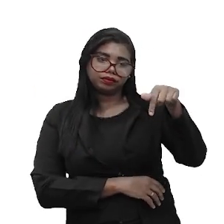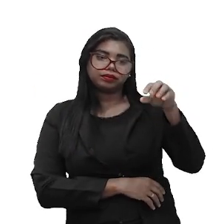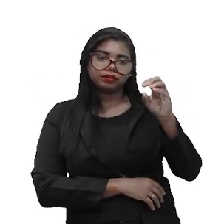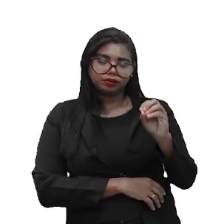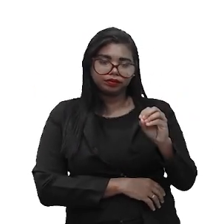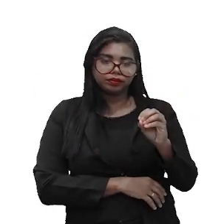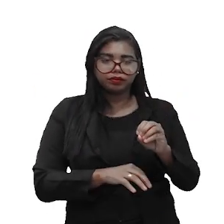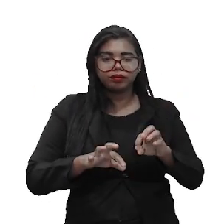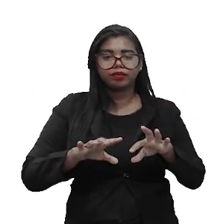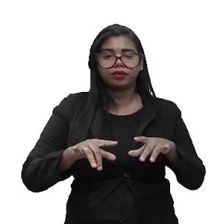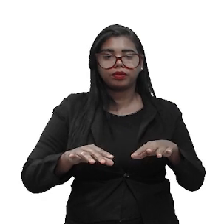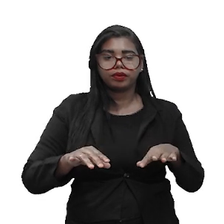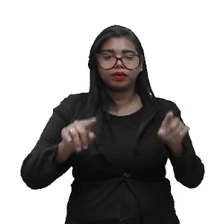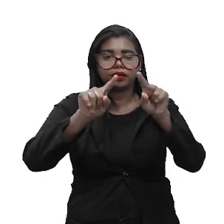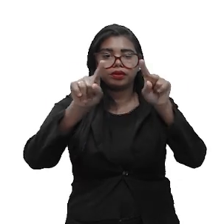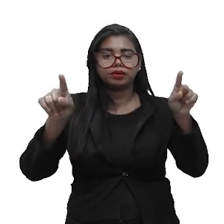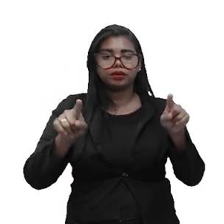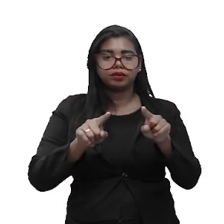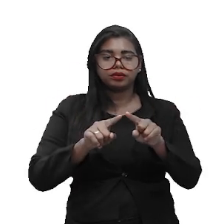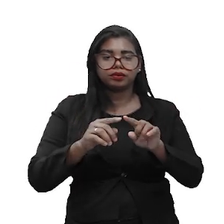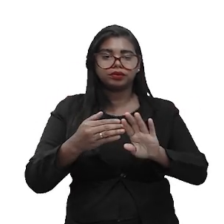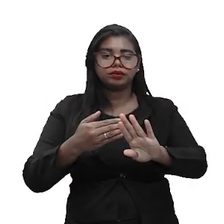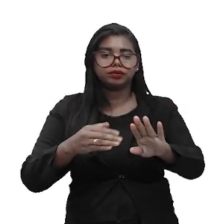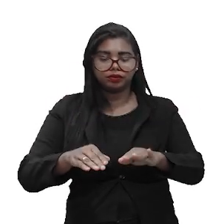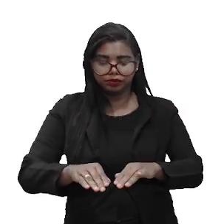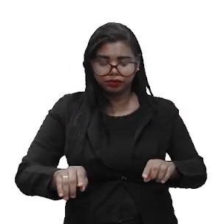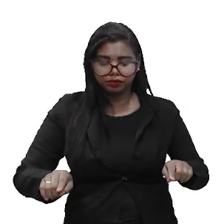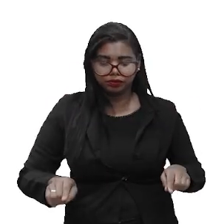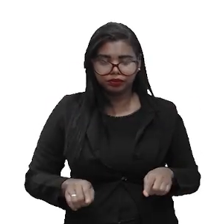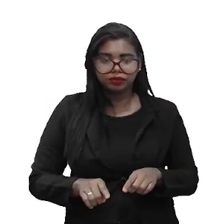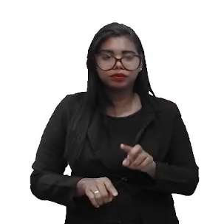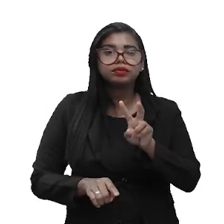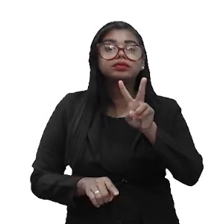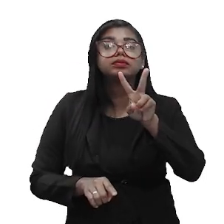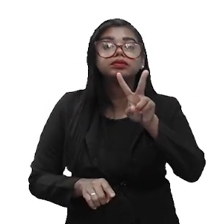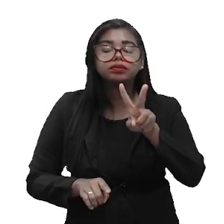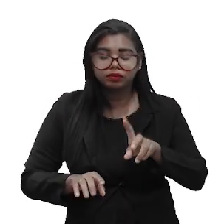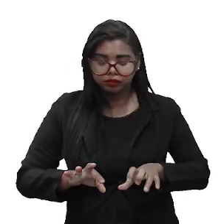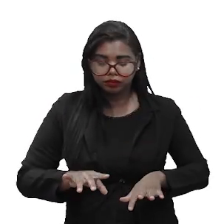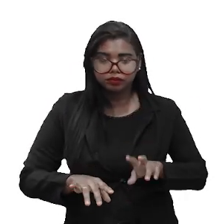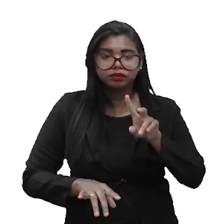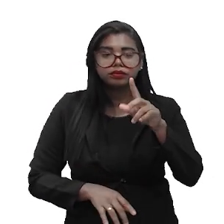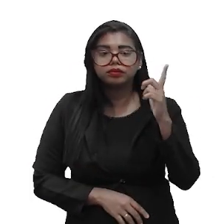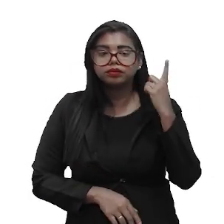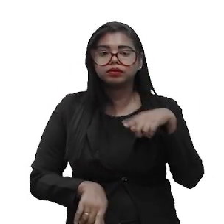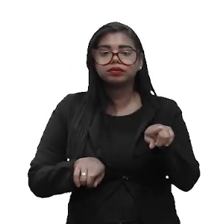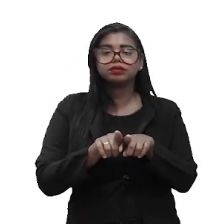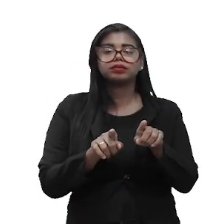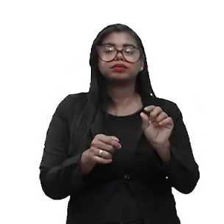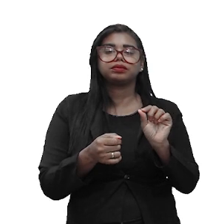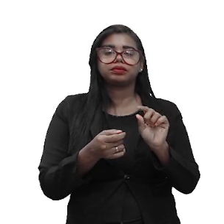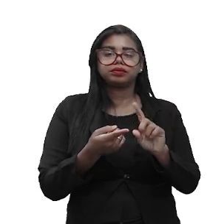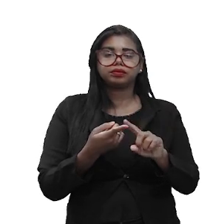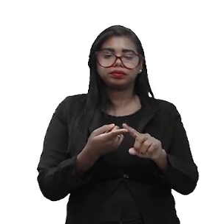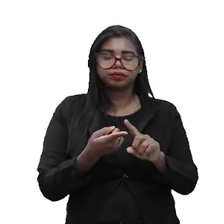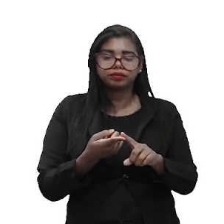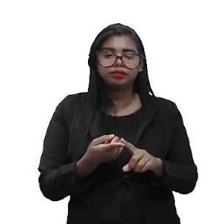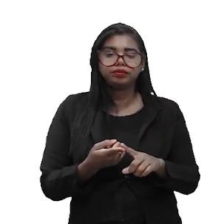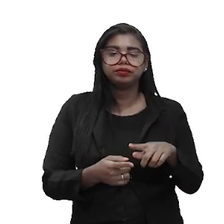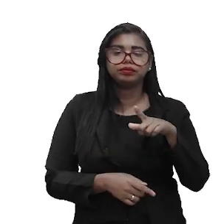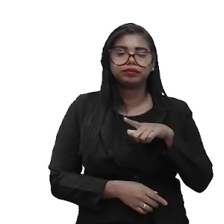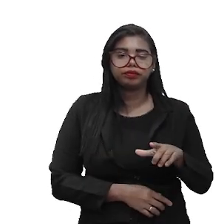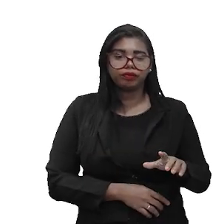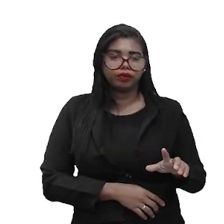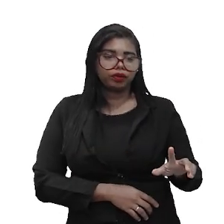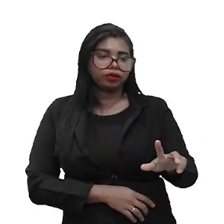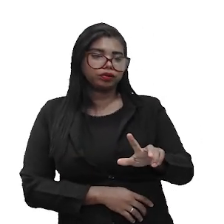aquela distância do nível, aquela linha do campo de visão, do seu olhar para a tela do computador. E aí você tem que ter o mouse